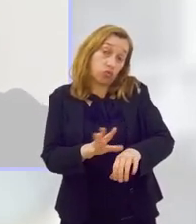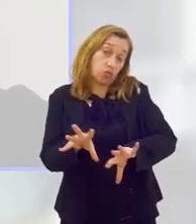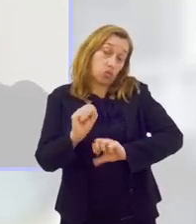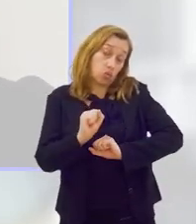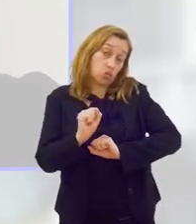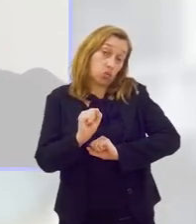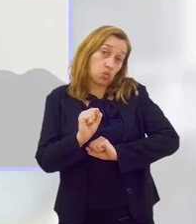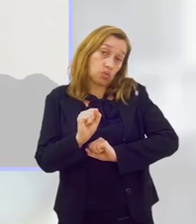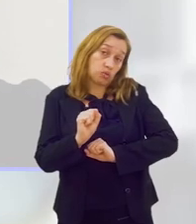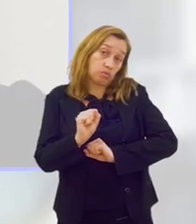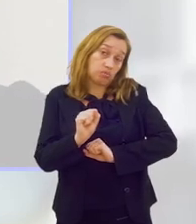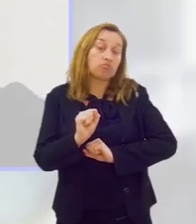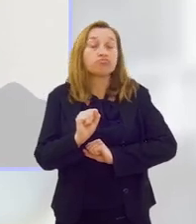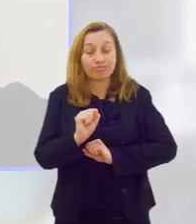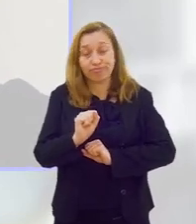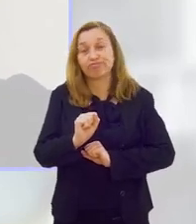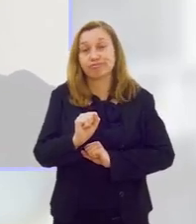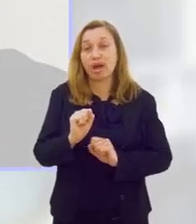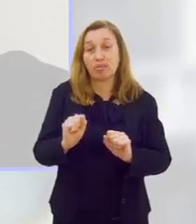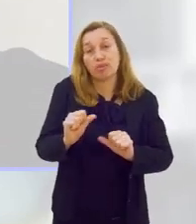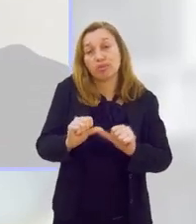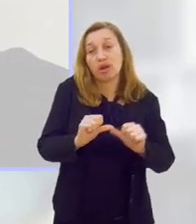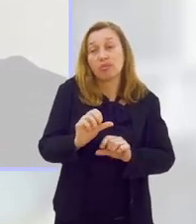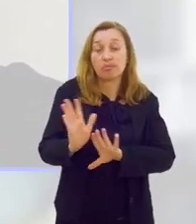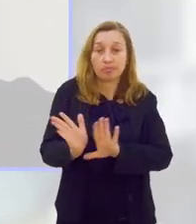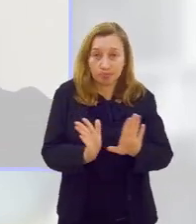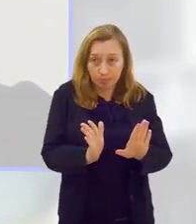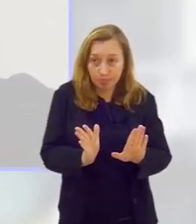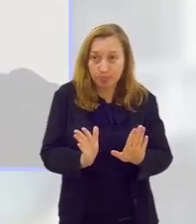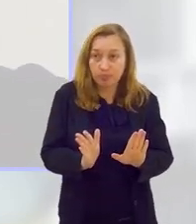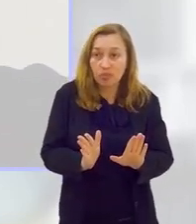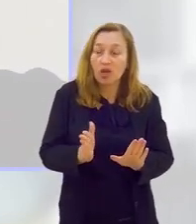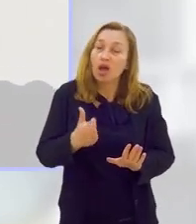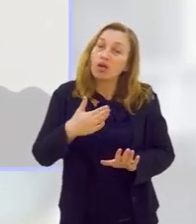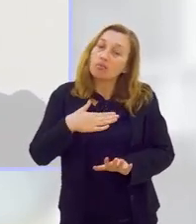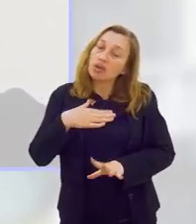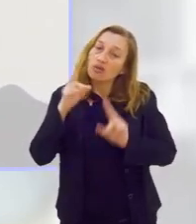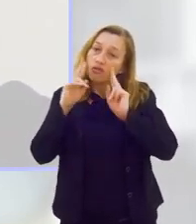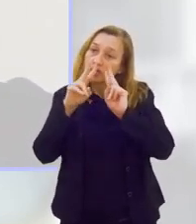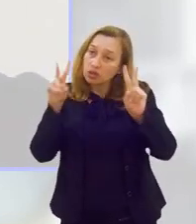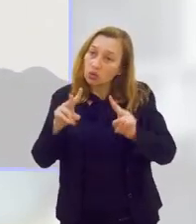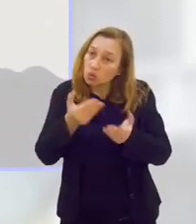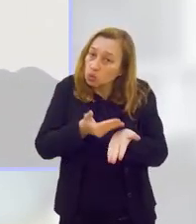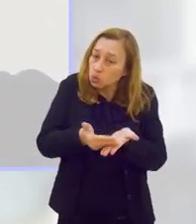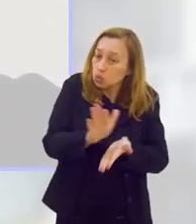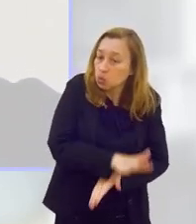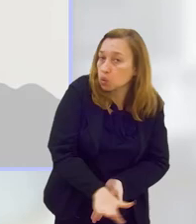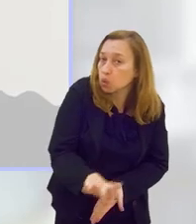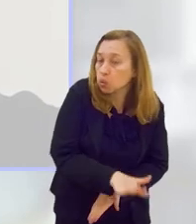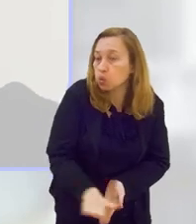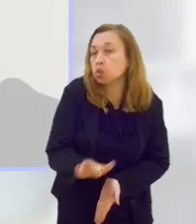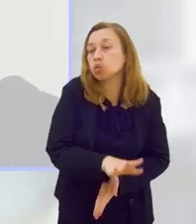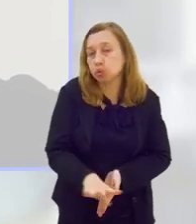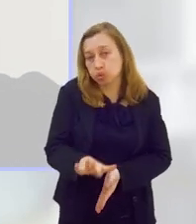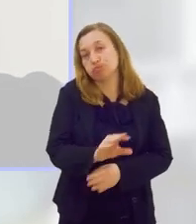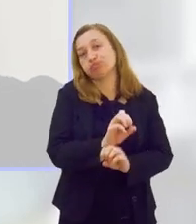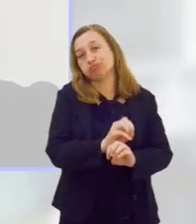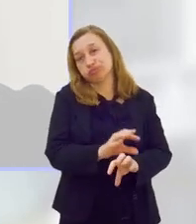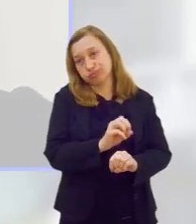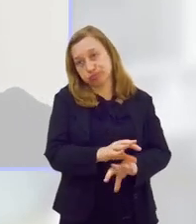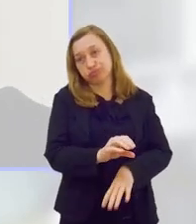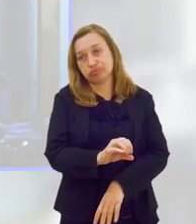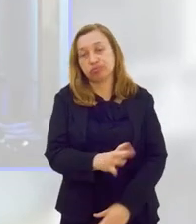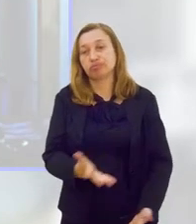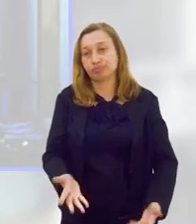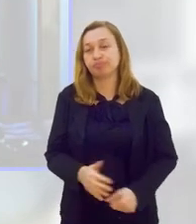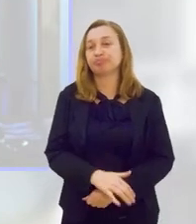doença, ou algo muito grave, sabe? Então, no meu ponto de vista, tem que começar lá da educação